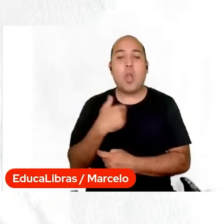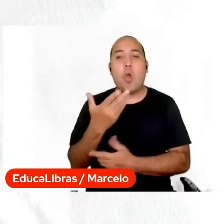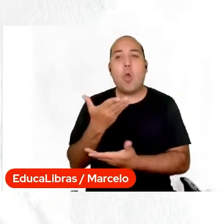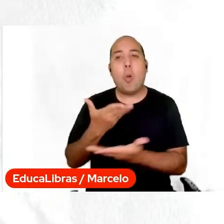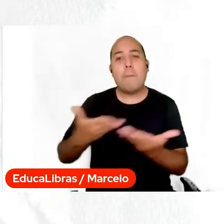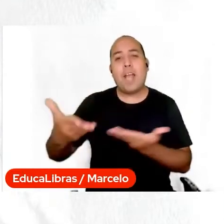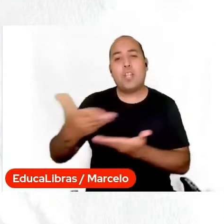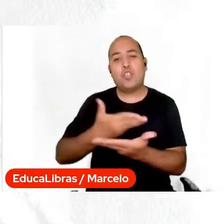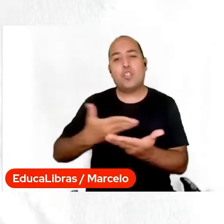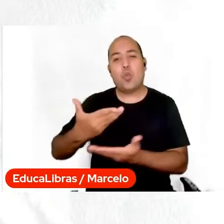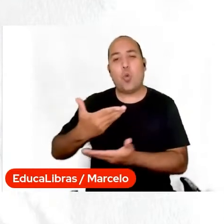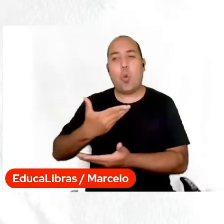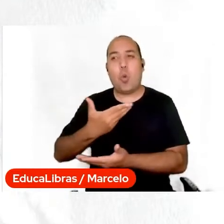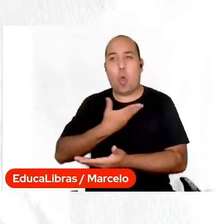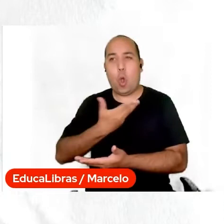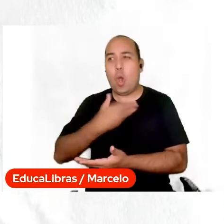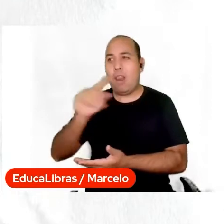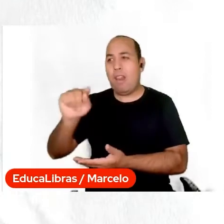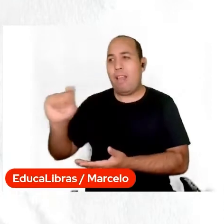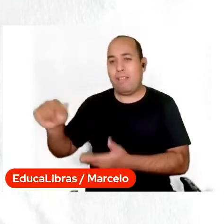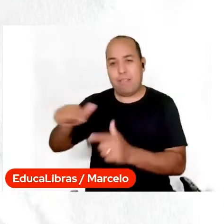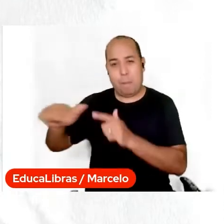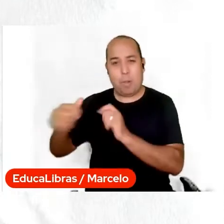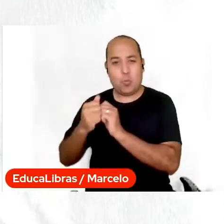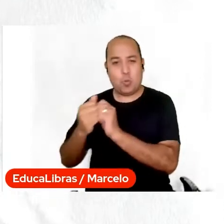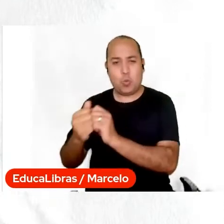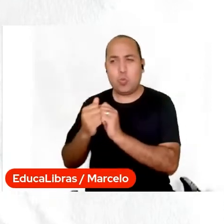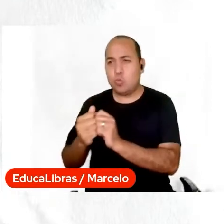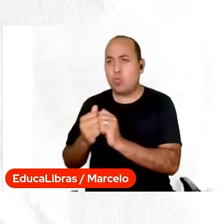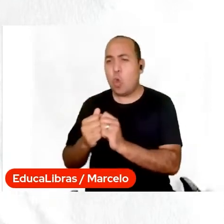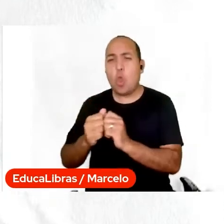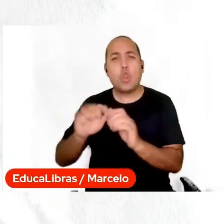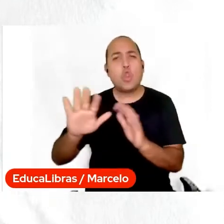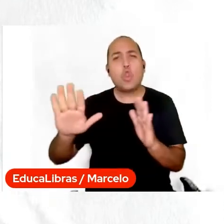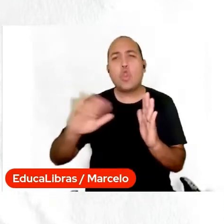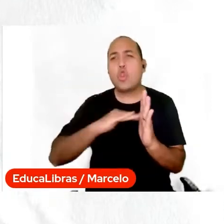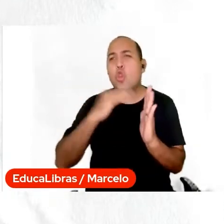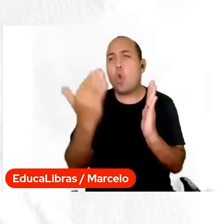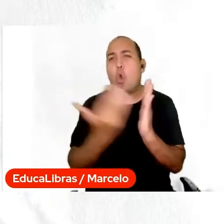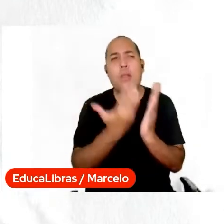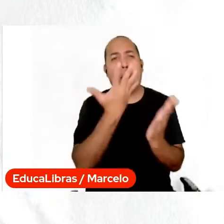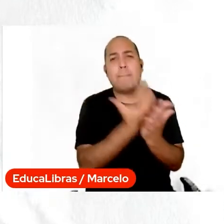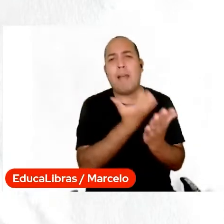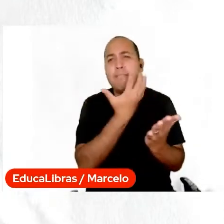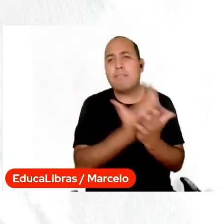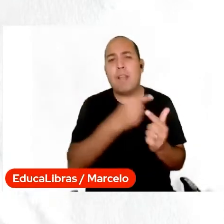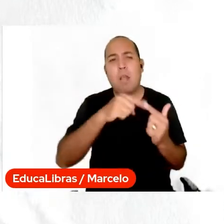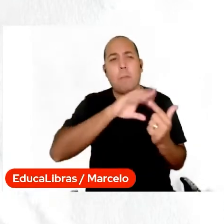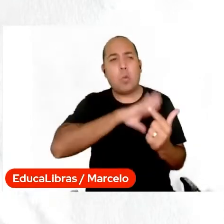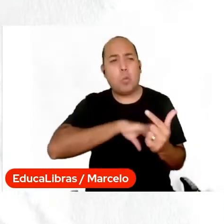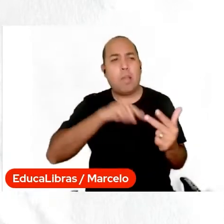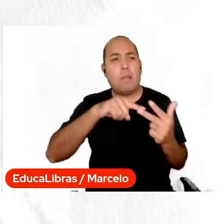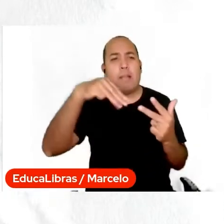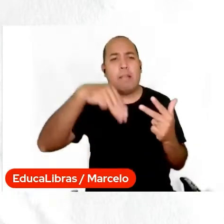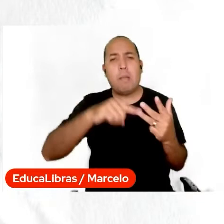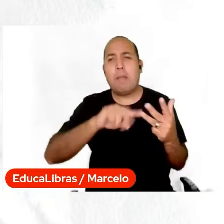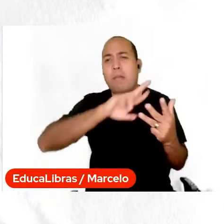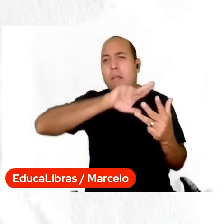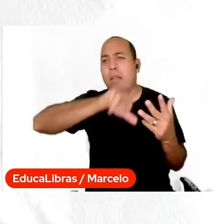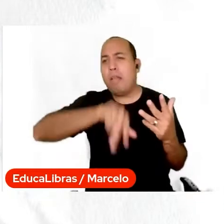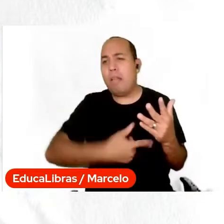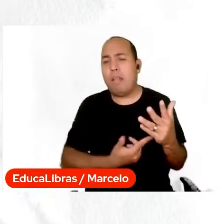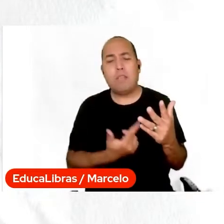humanos estão presentes em todas as disciplinas, é um diálogo transversal e